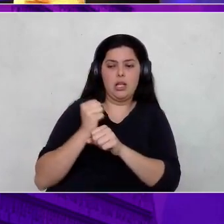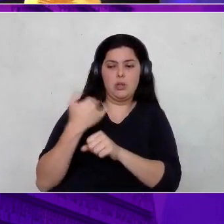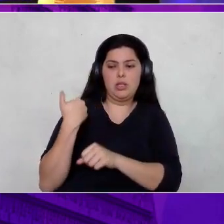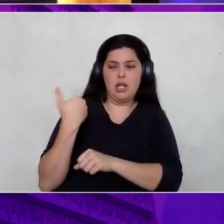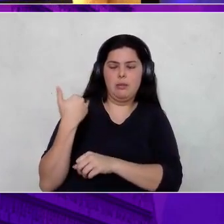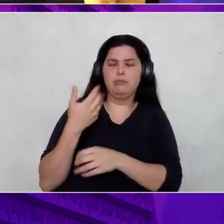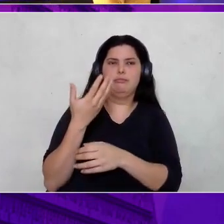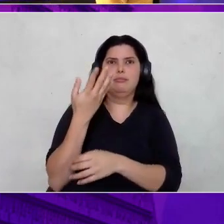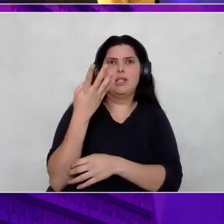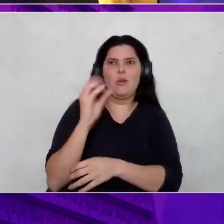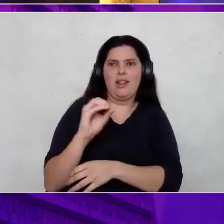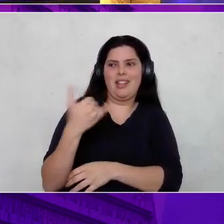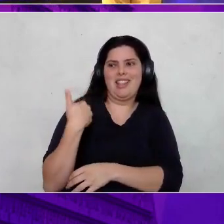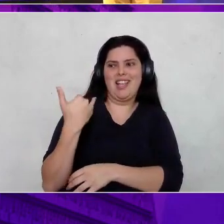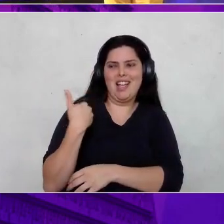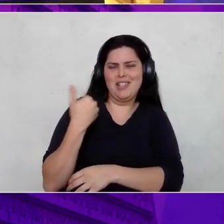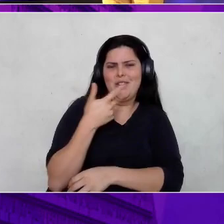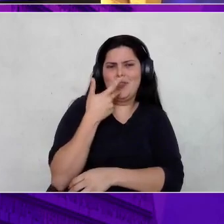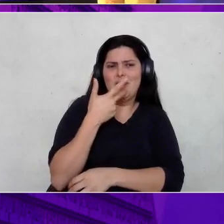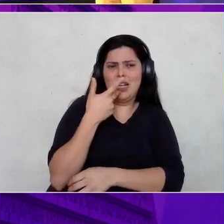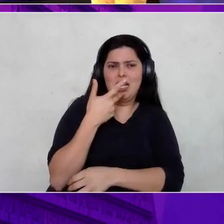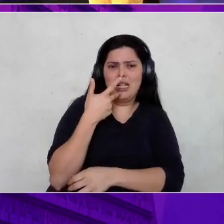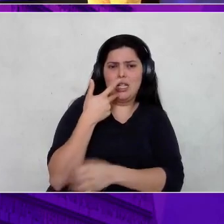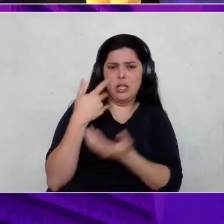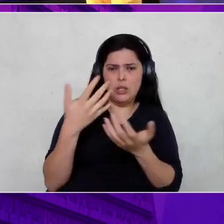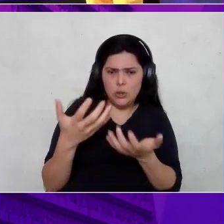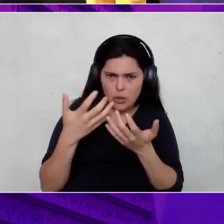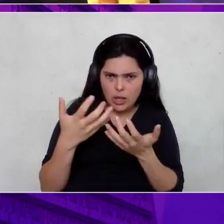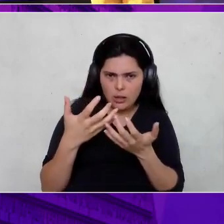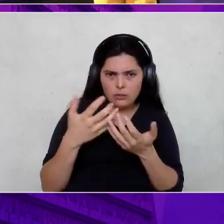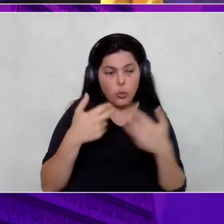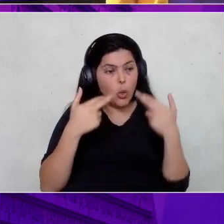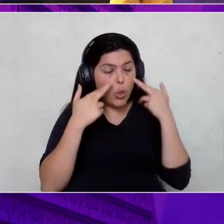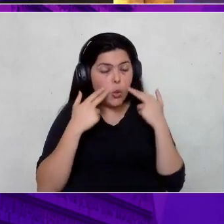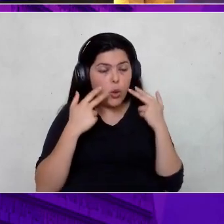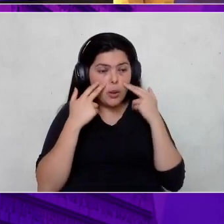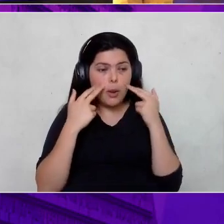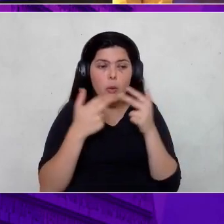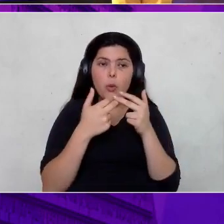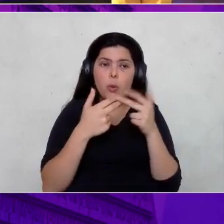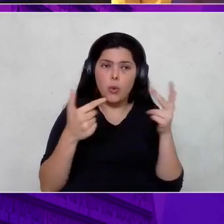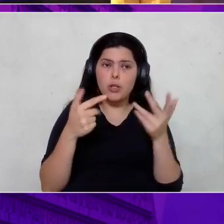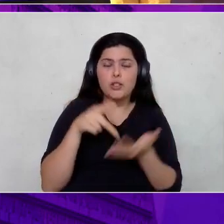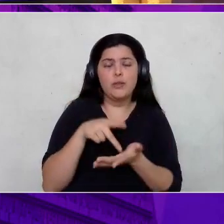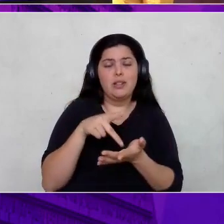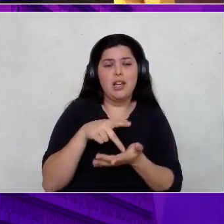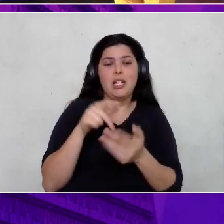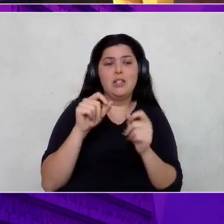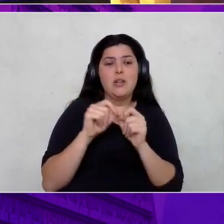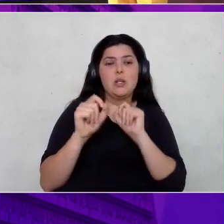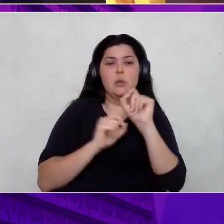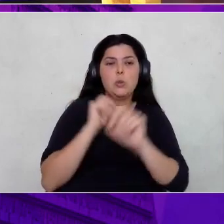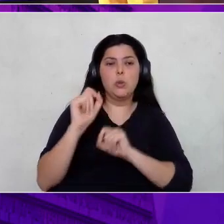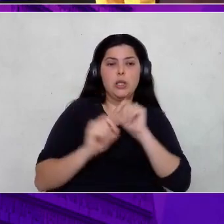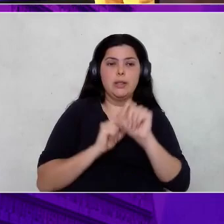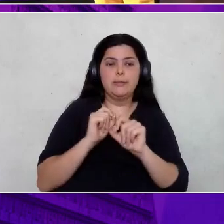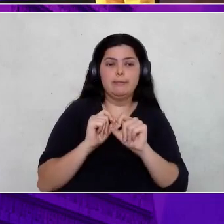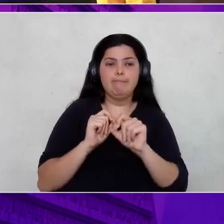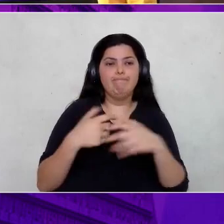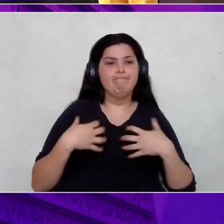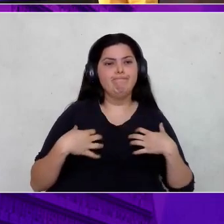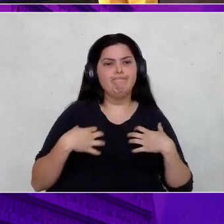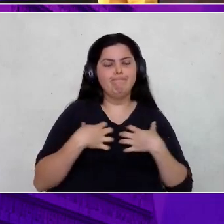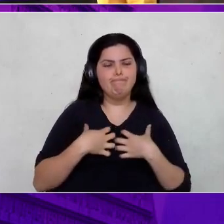quero, mas não anda. Saiba que é normal, que existem fatores realmente que fazem com que você tenha esse sentimento. Mas